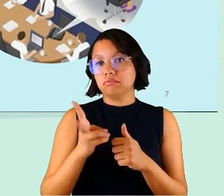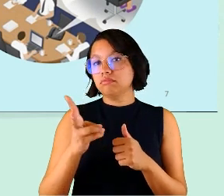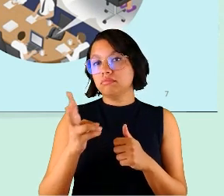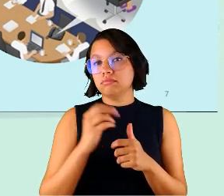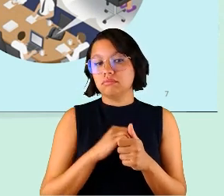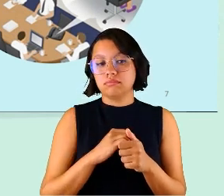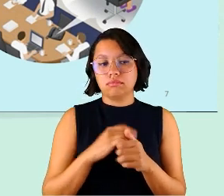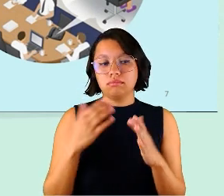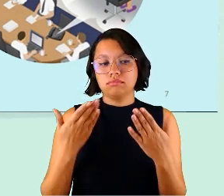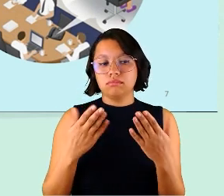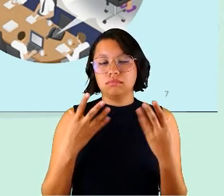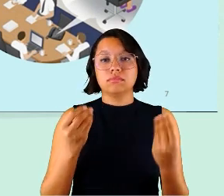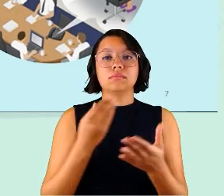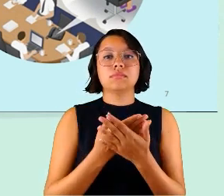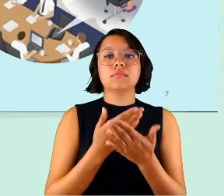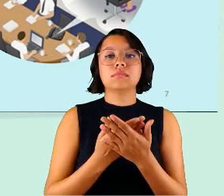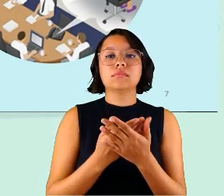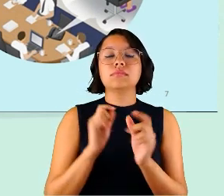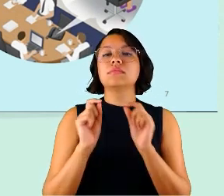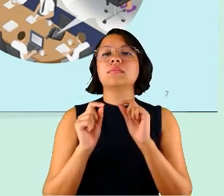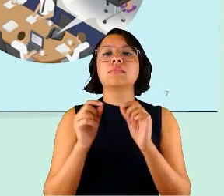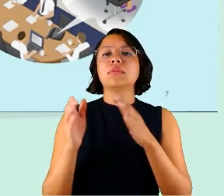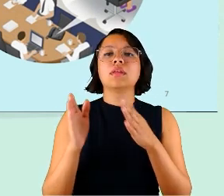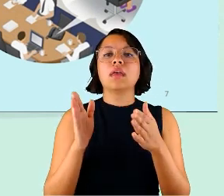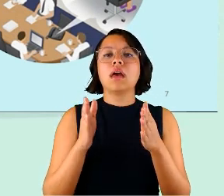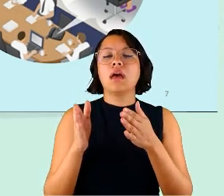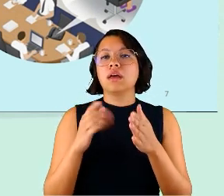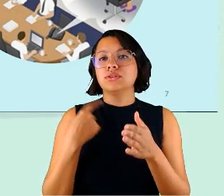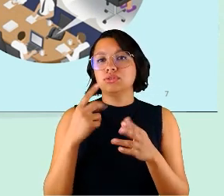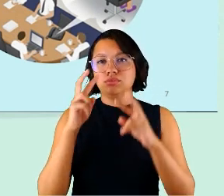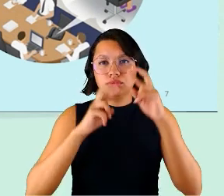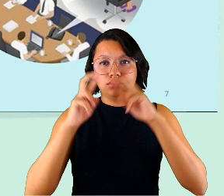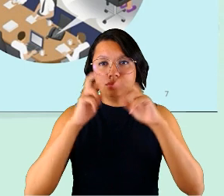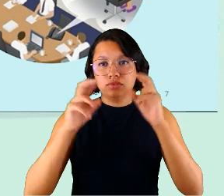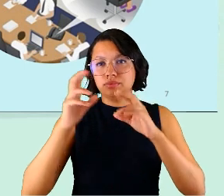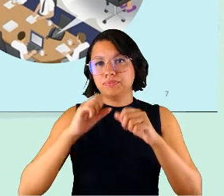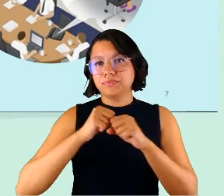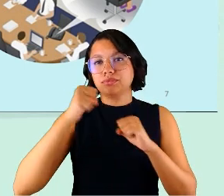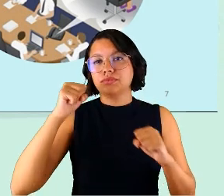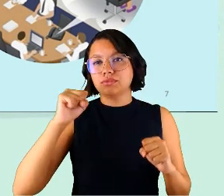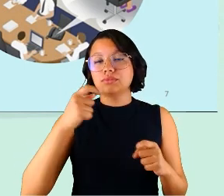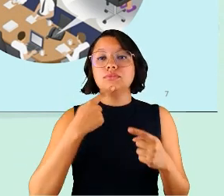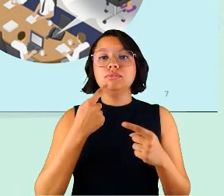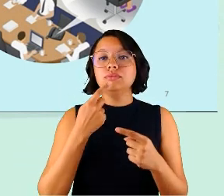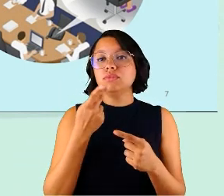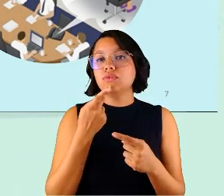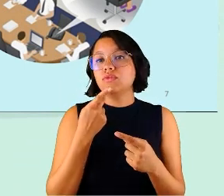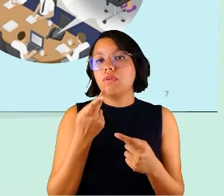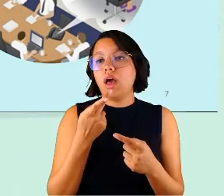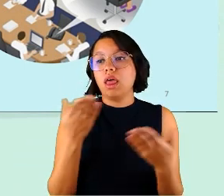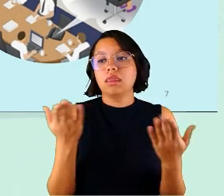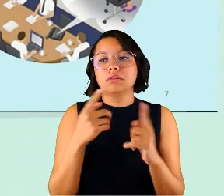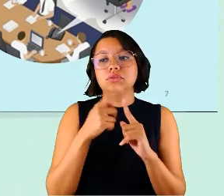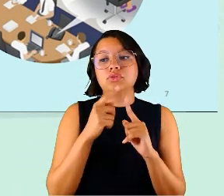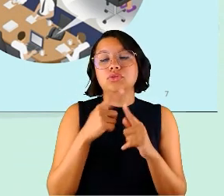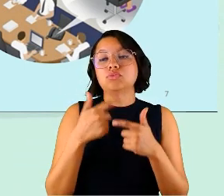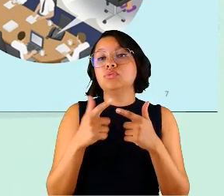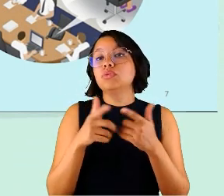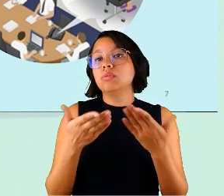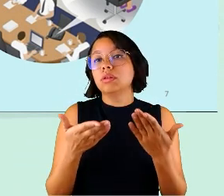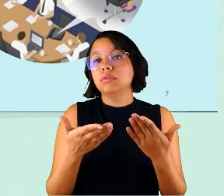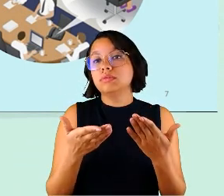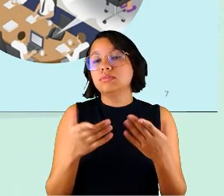frequentes, aí nós fomos estudar em que casos a gente observava o maior relato desse tipo de problema.